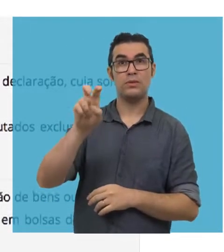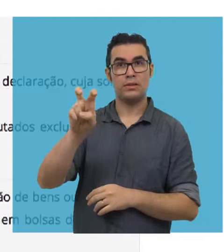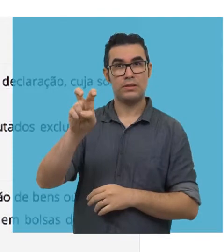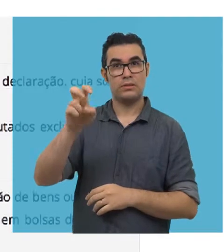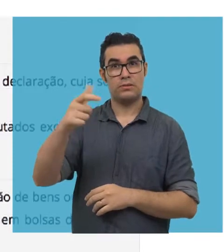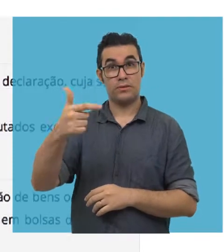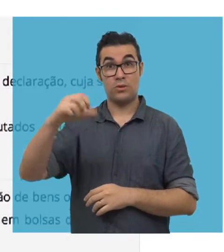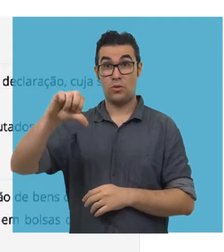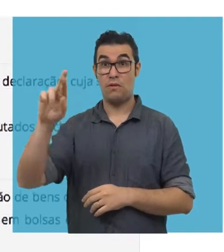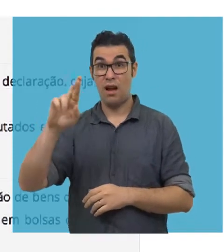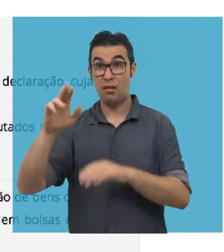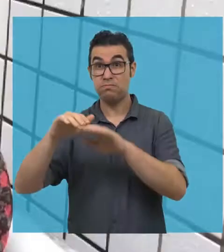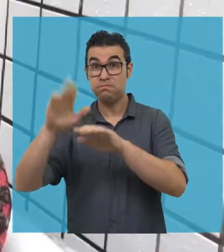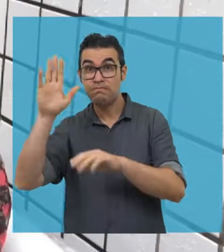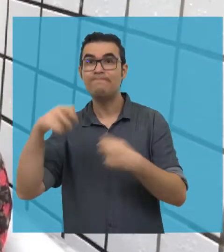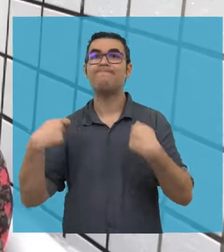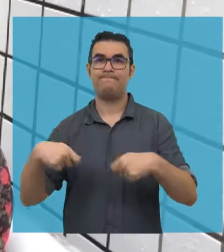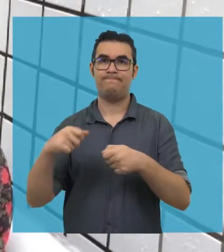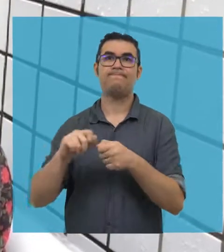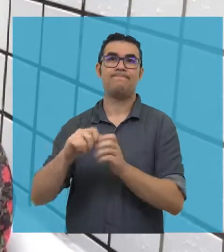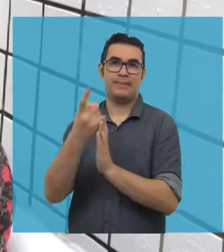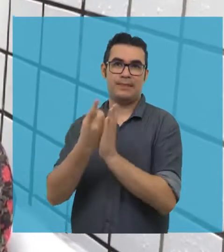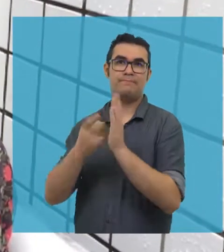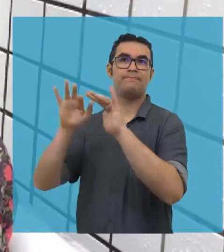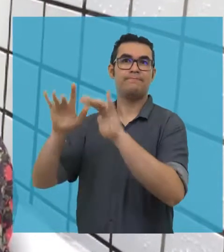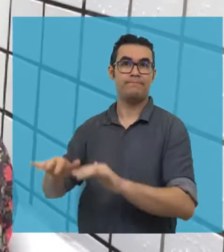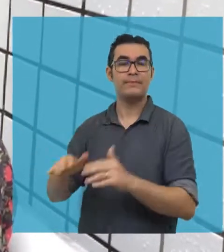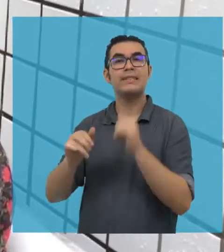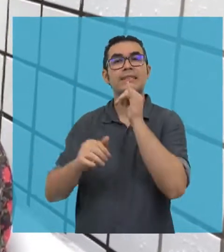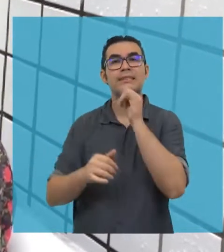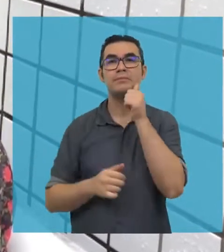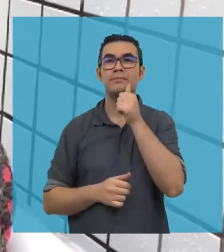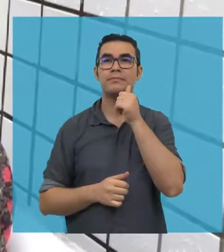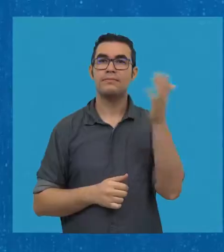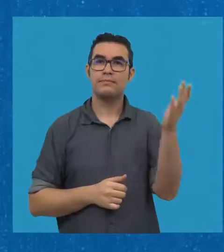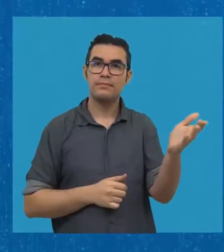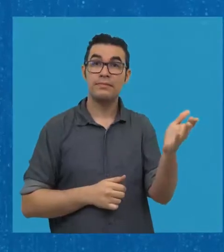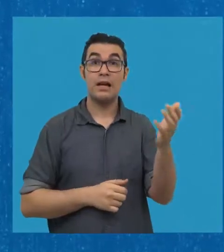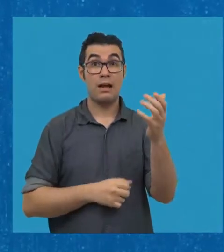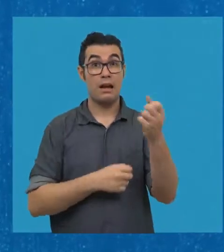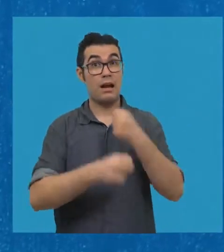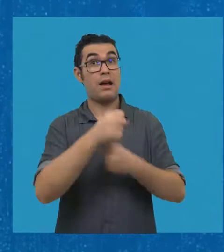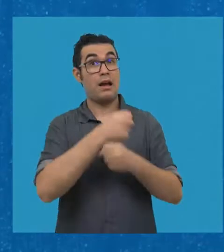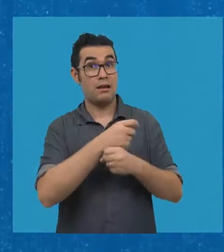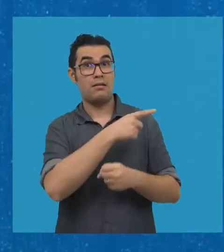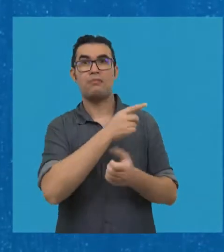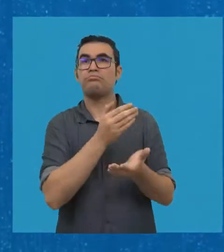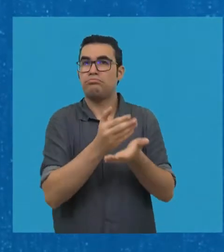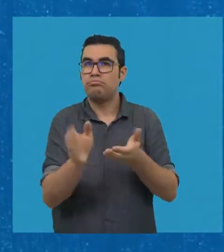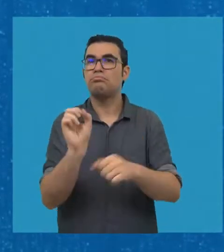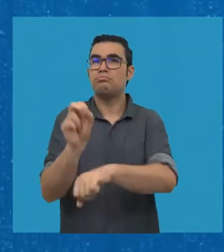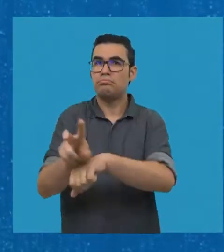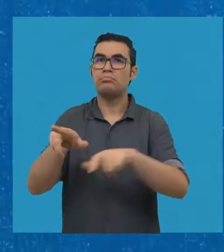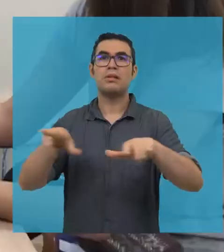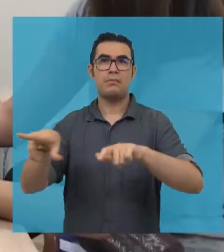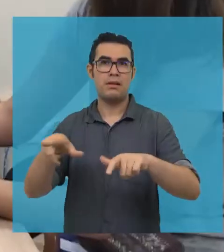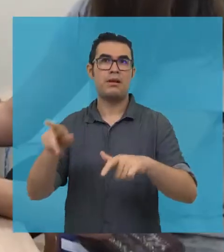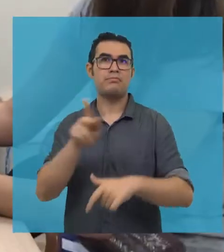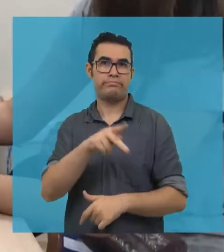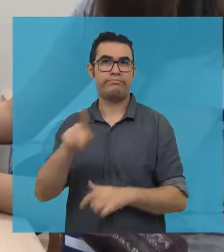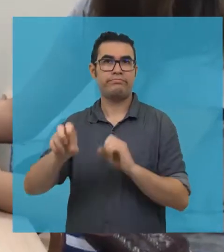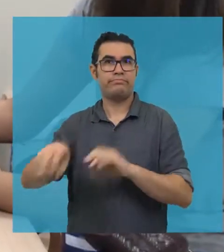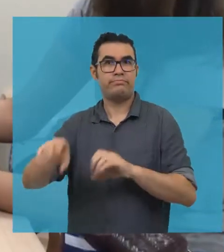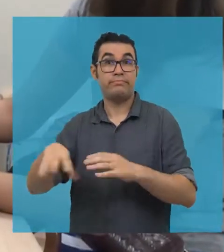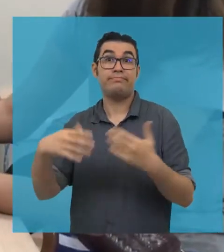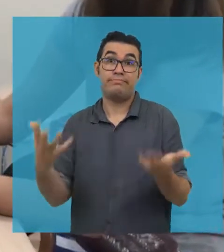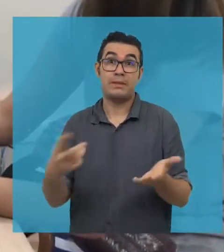.559. É o caso da Lainha. Estudante de Letras, ela começou a ensinar em uma escola no ano passado. Com o